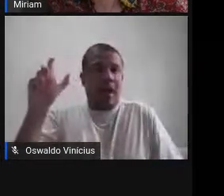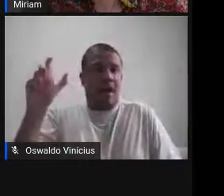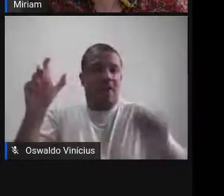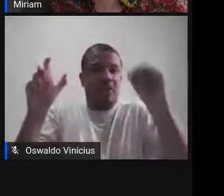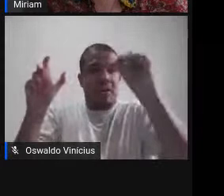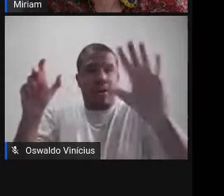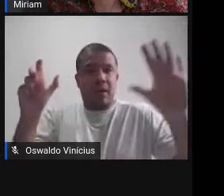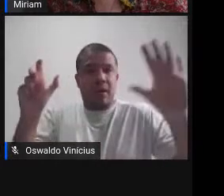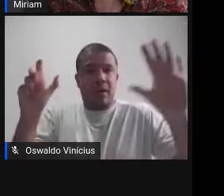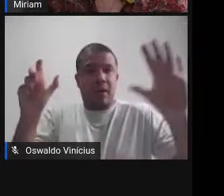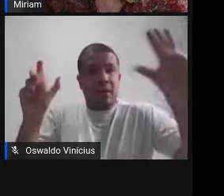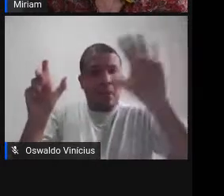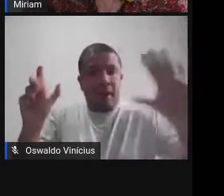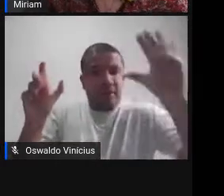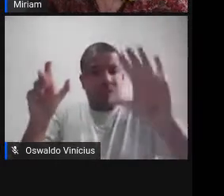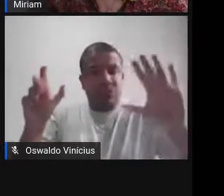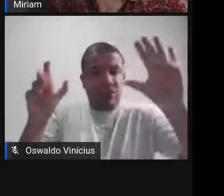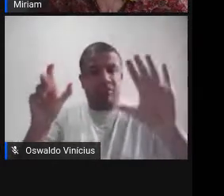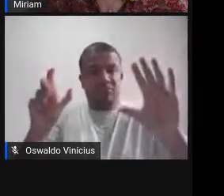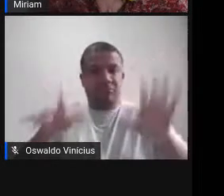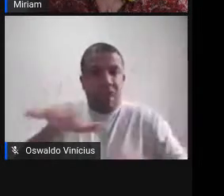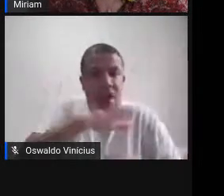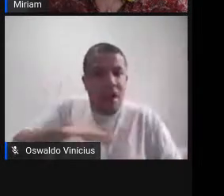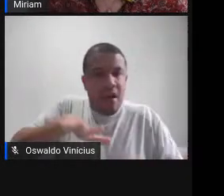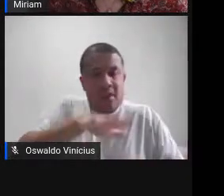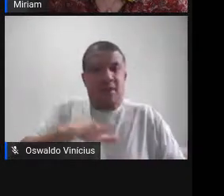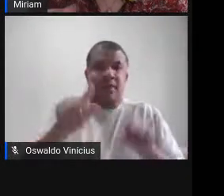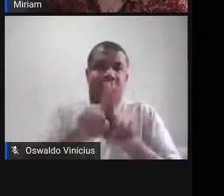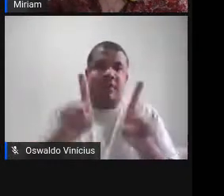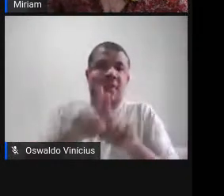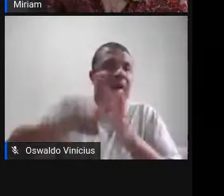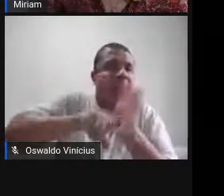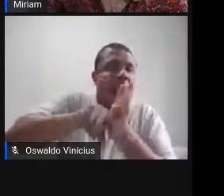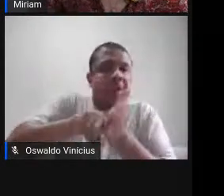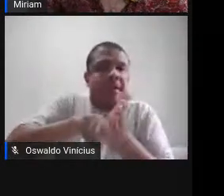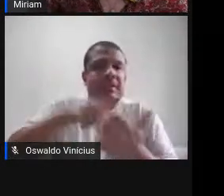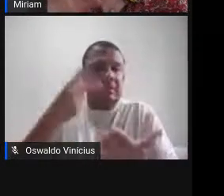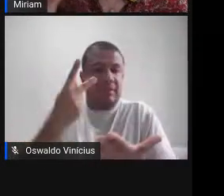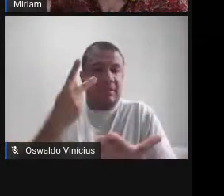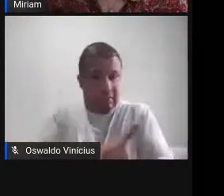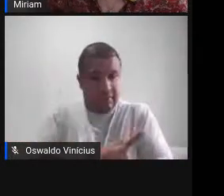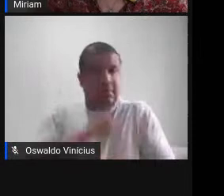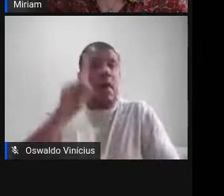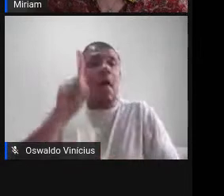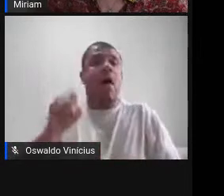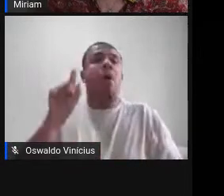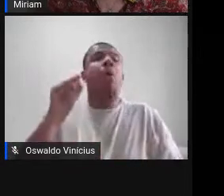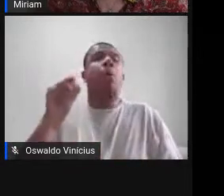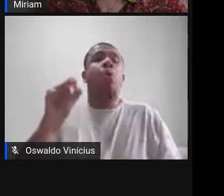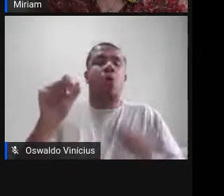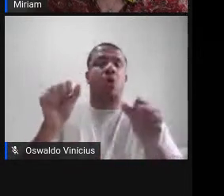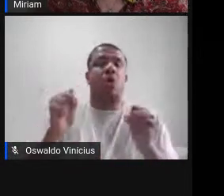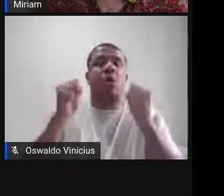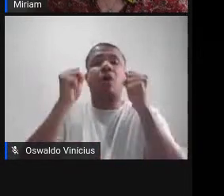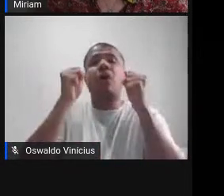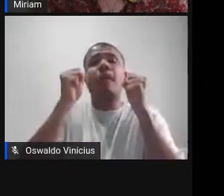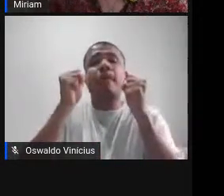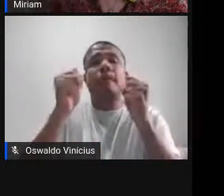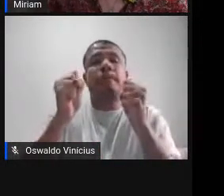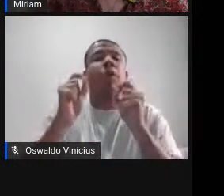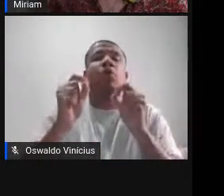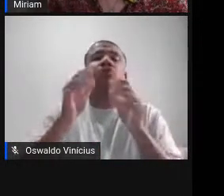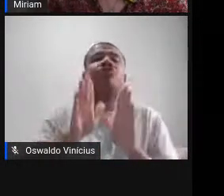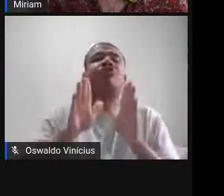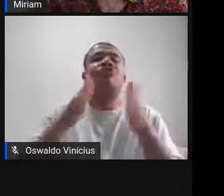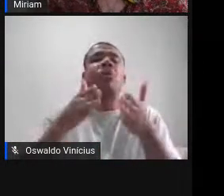de graphic novels. então, a investigação do ponto de vista da intermedialidade pode enfatizar